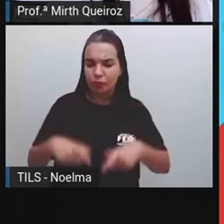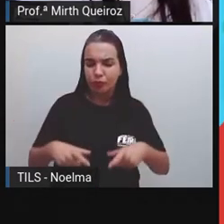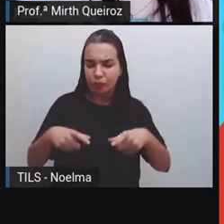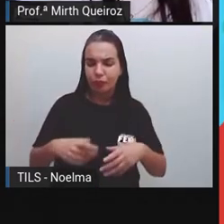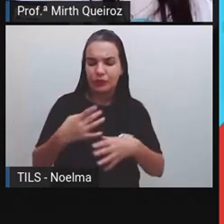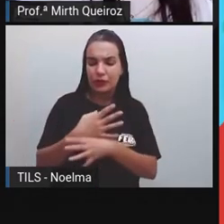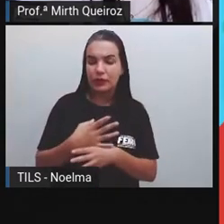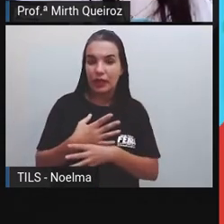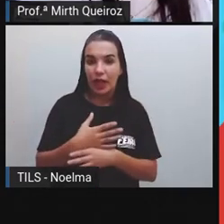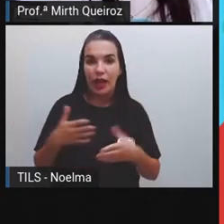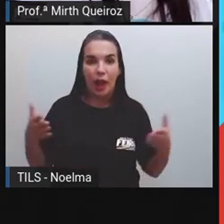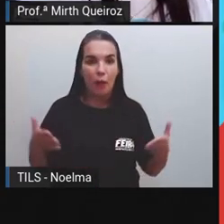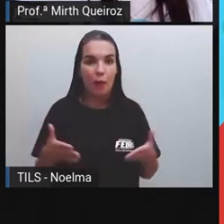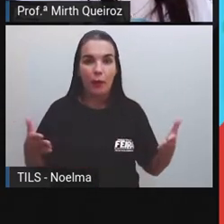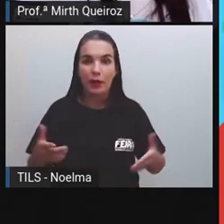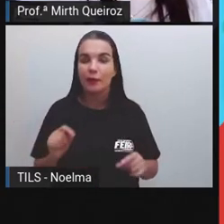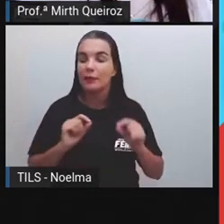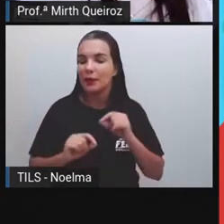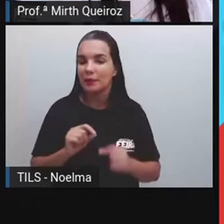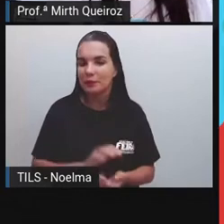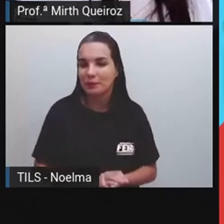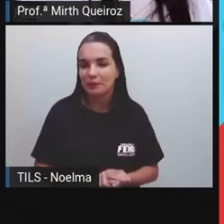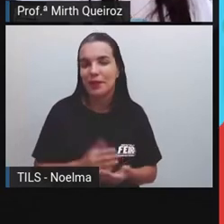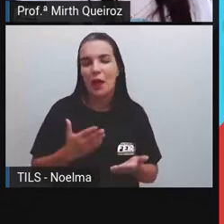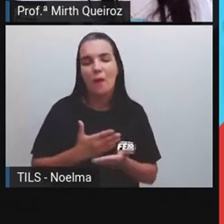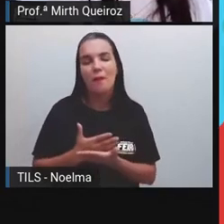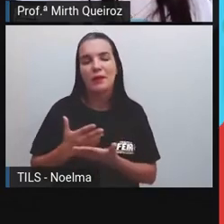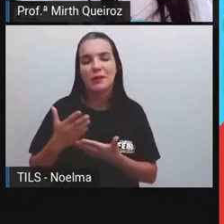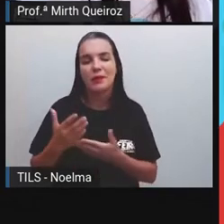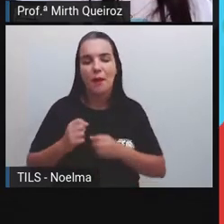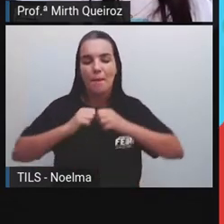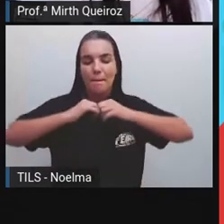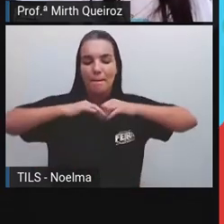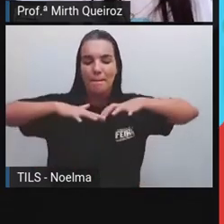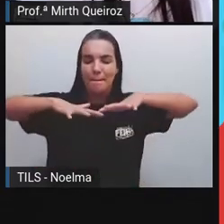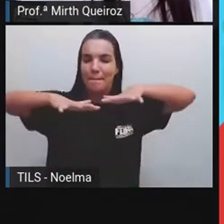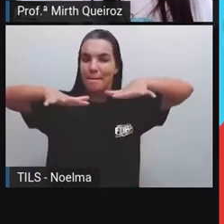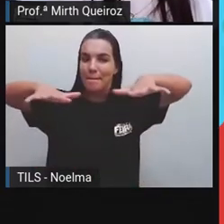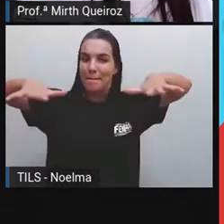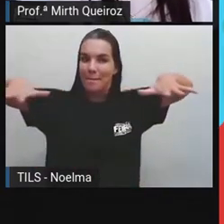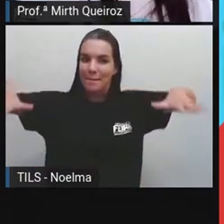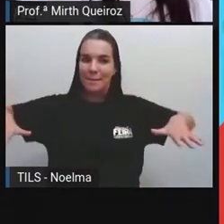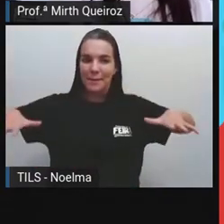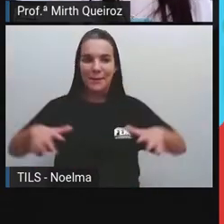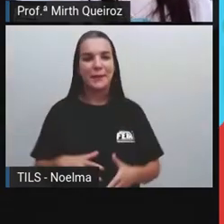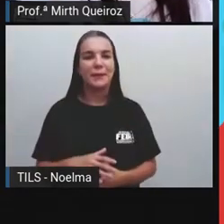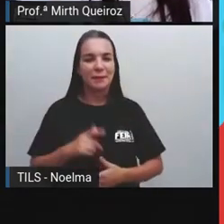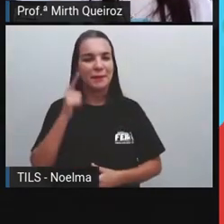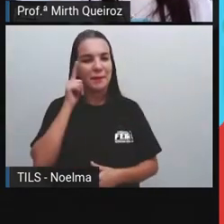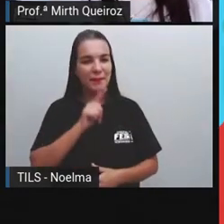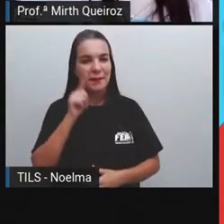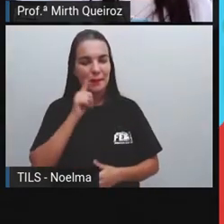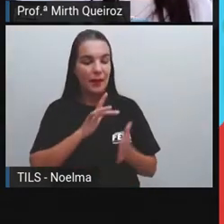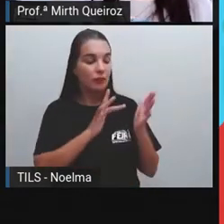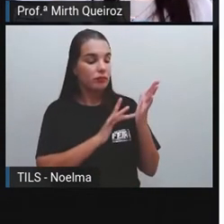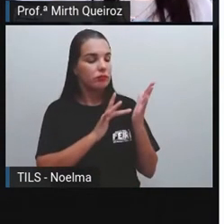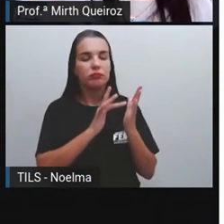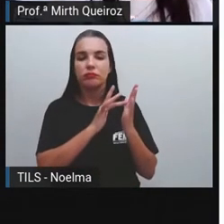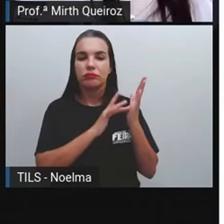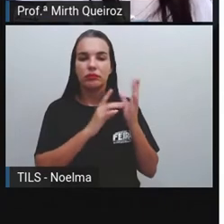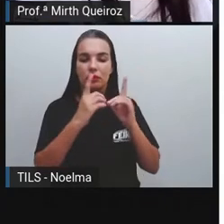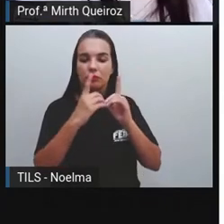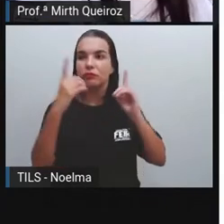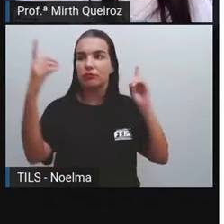uma forma De segurança E agora não Ela começou A conseguir Transmitir dados A longa